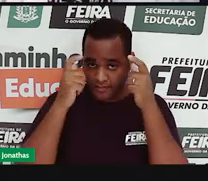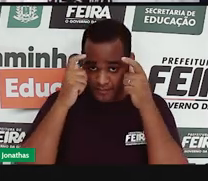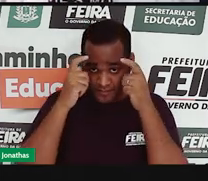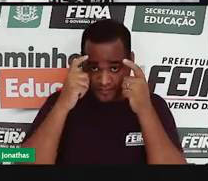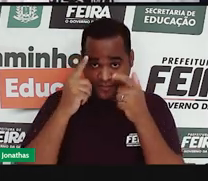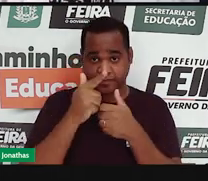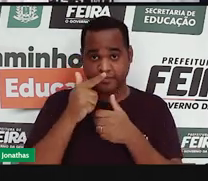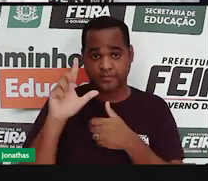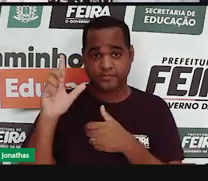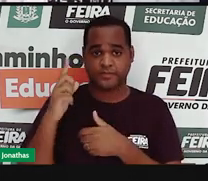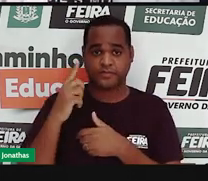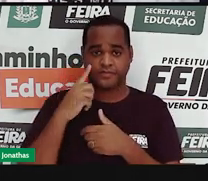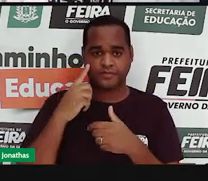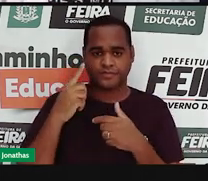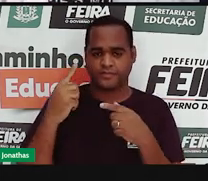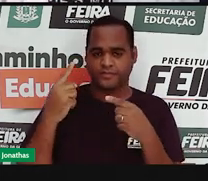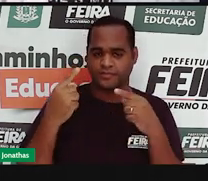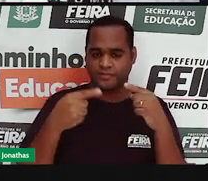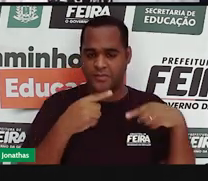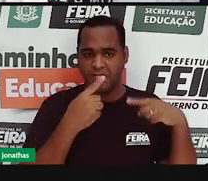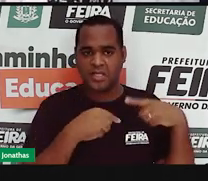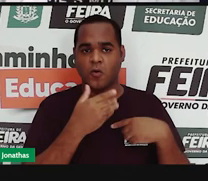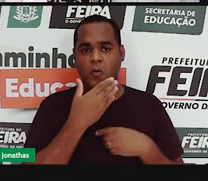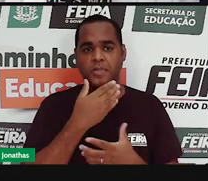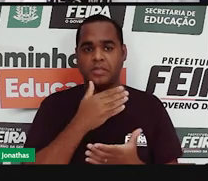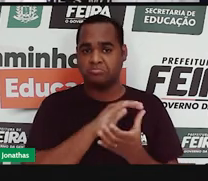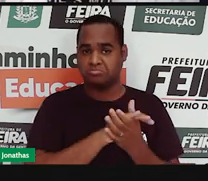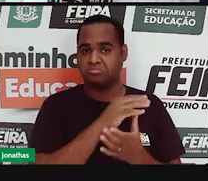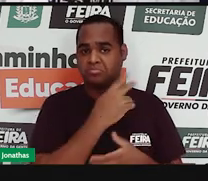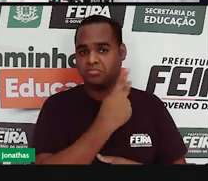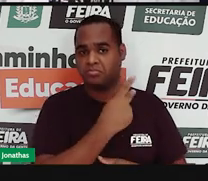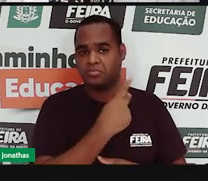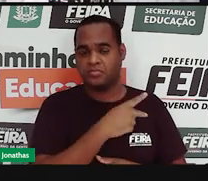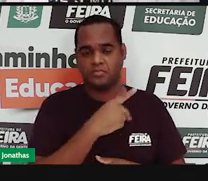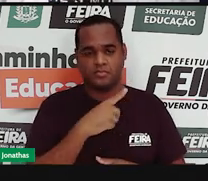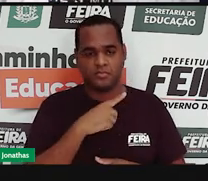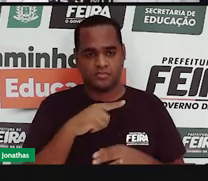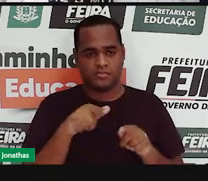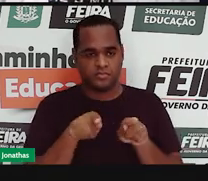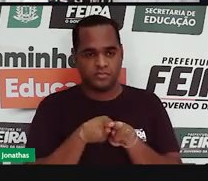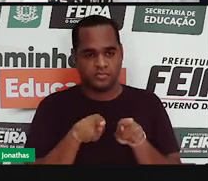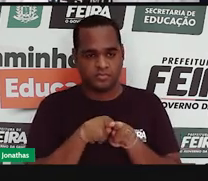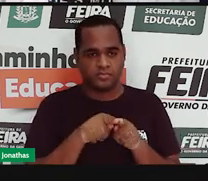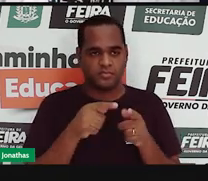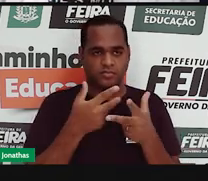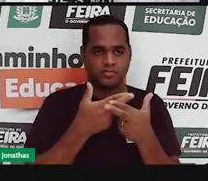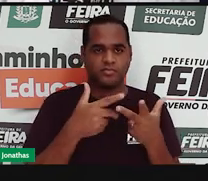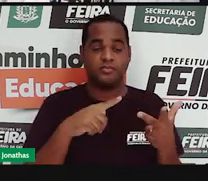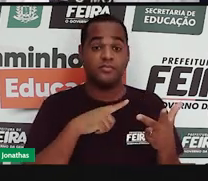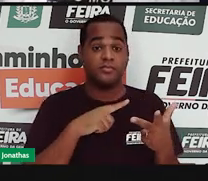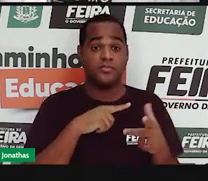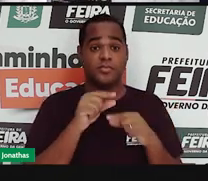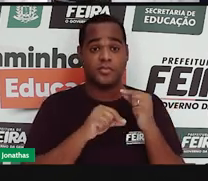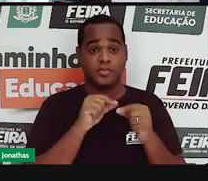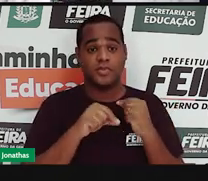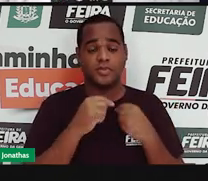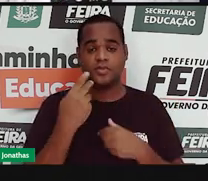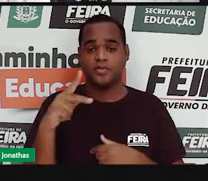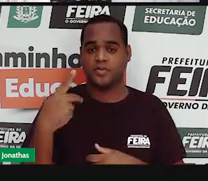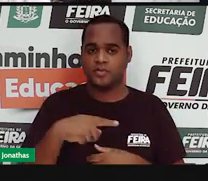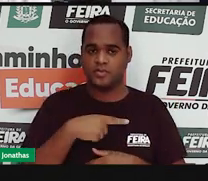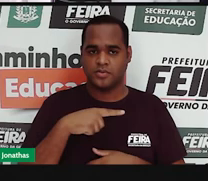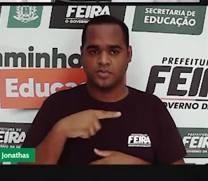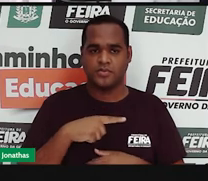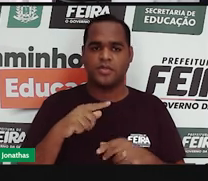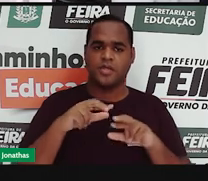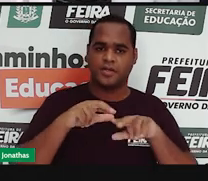desconfiavam muito do marido dela e uma série de crises que acometem o Império que acabam por